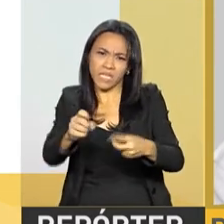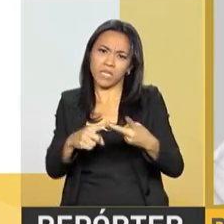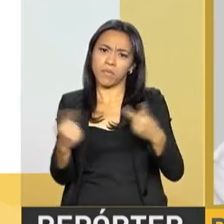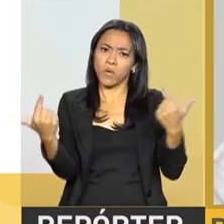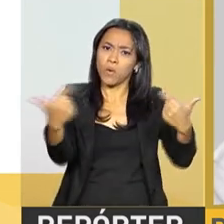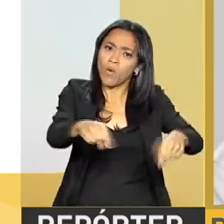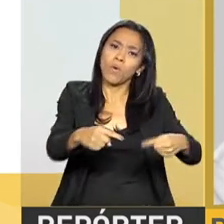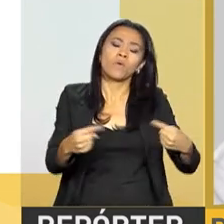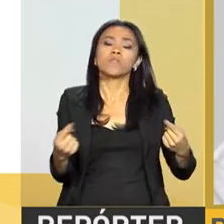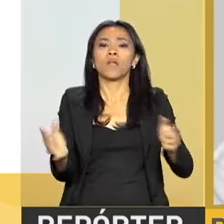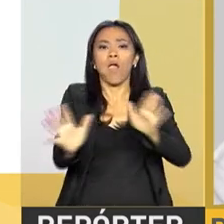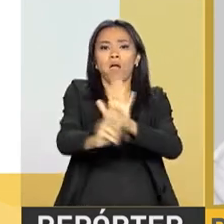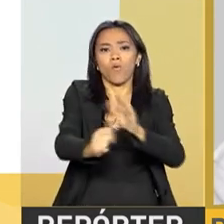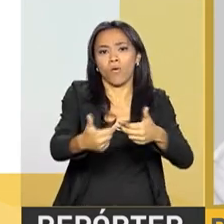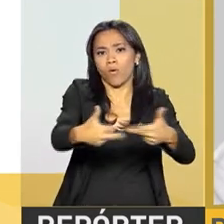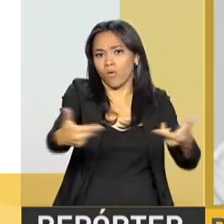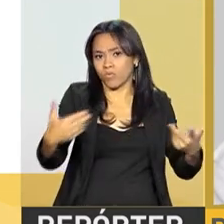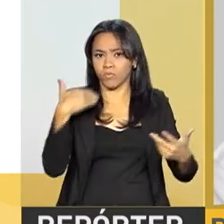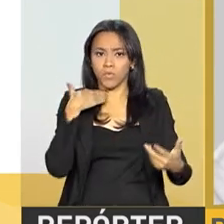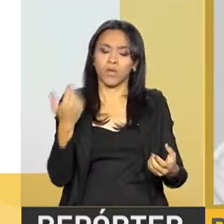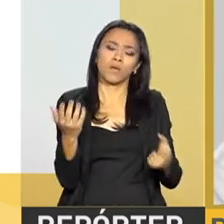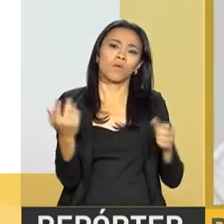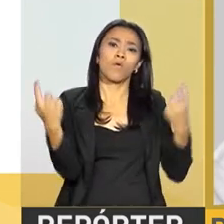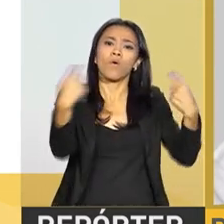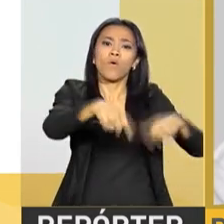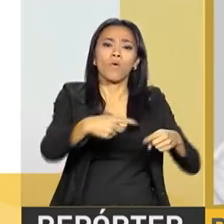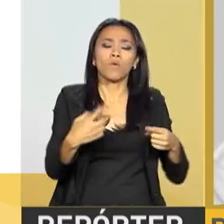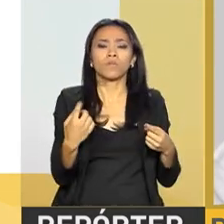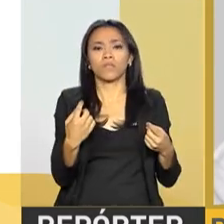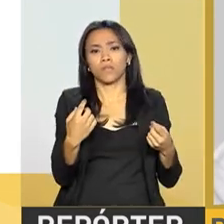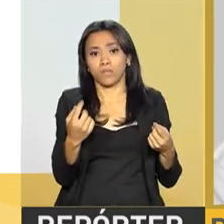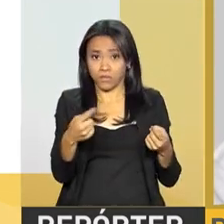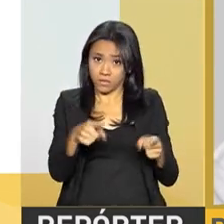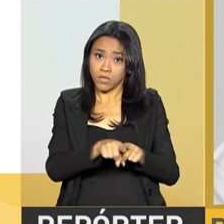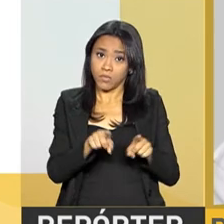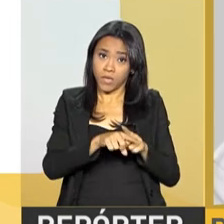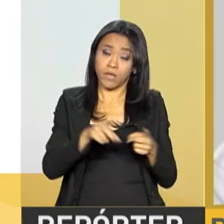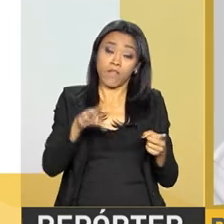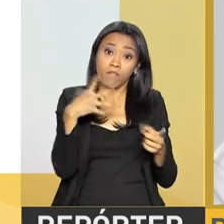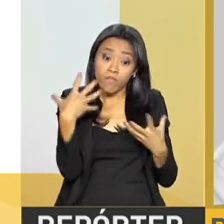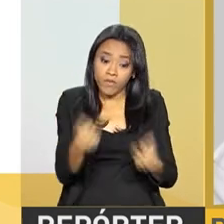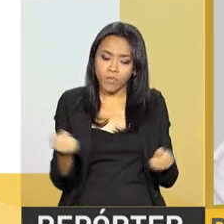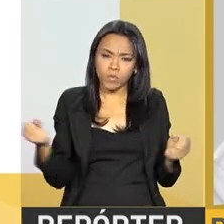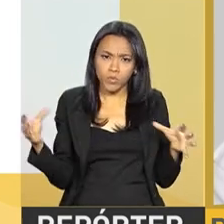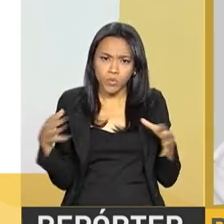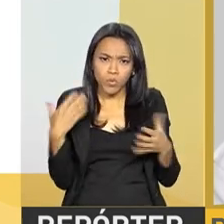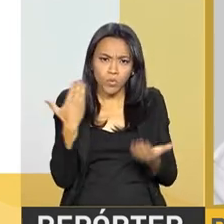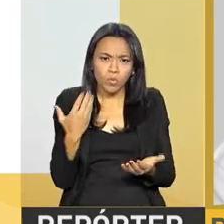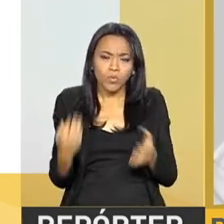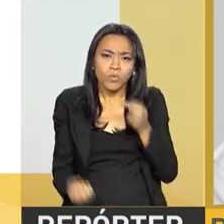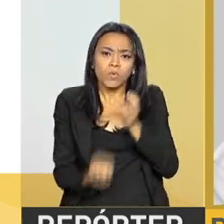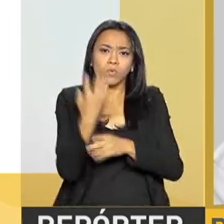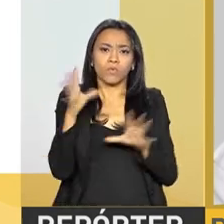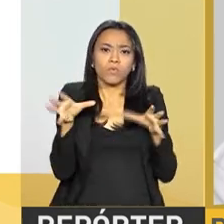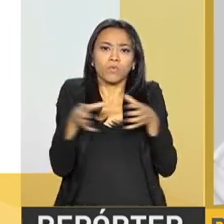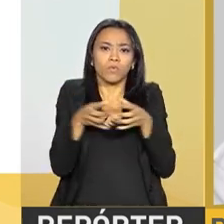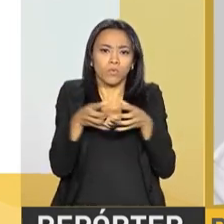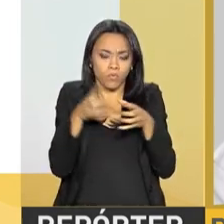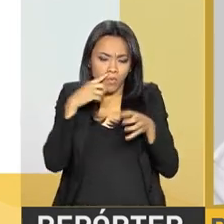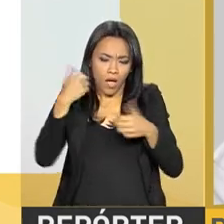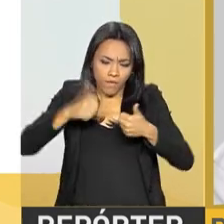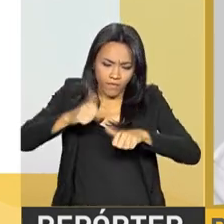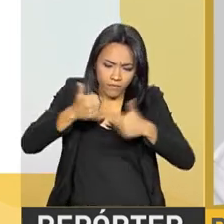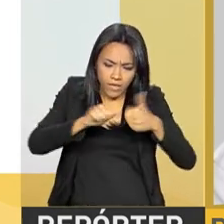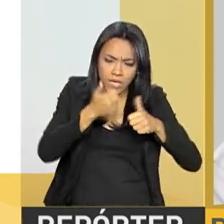bandos, como eles chamam aqui, atacar também os seus recursos financeiros. Vamos montar um laboratório para ver e acompanhar essa